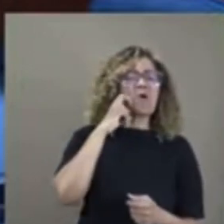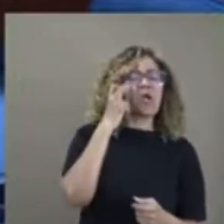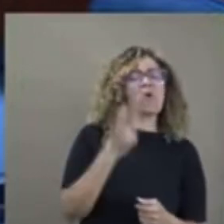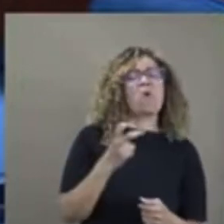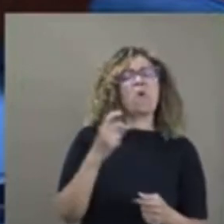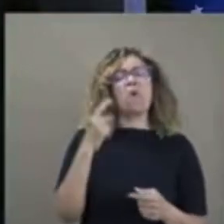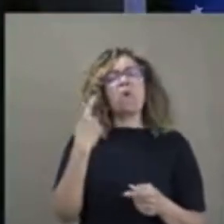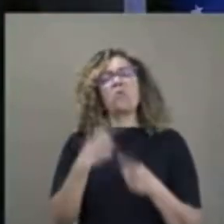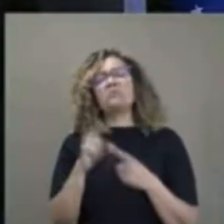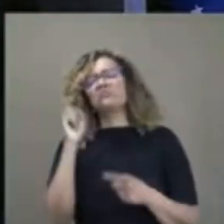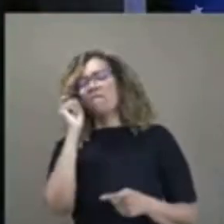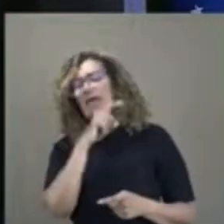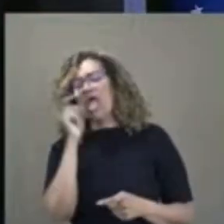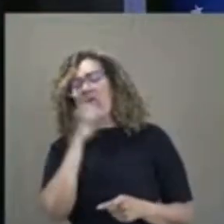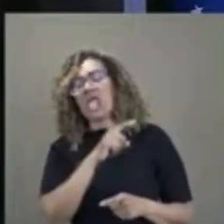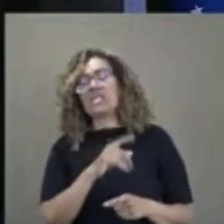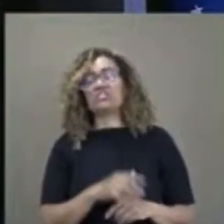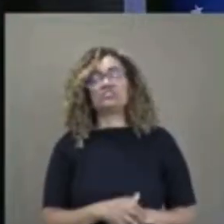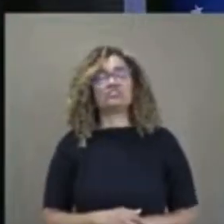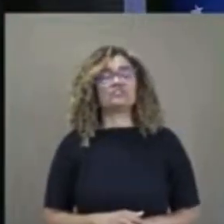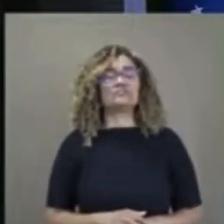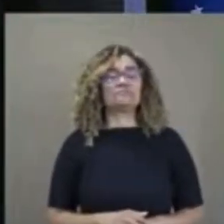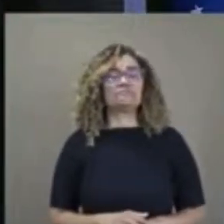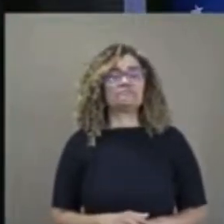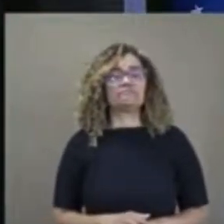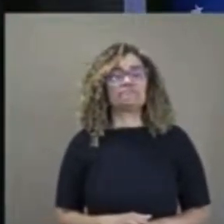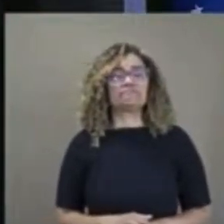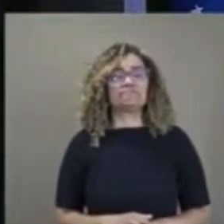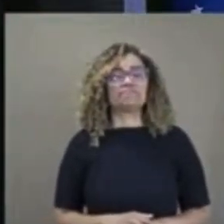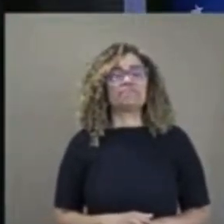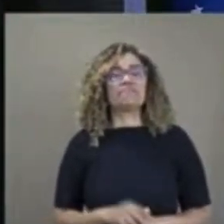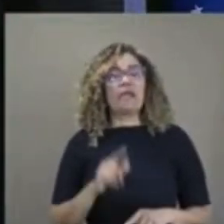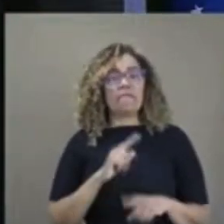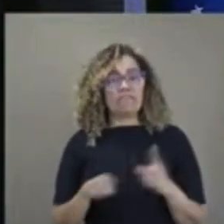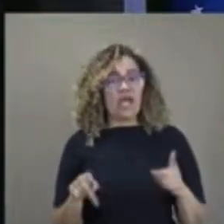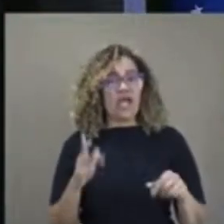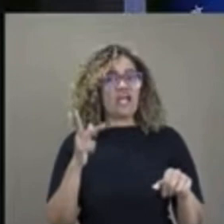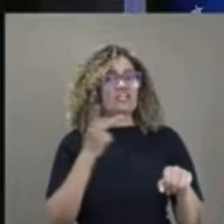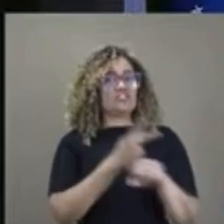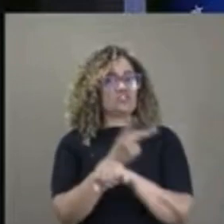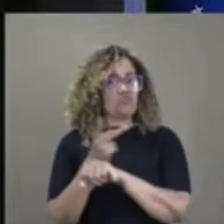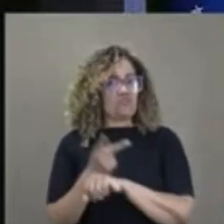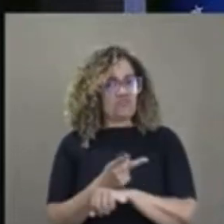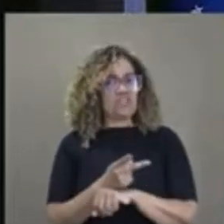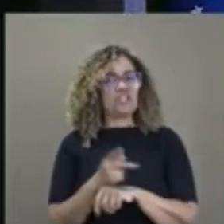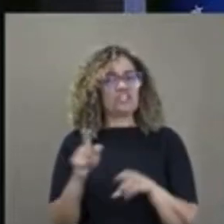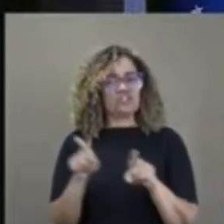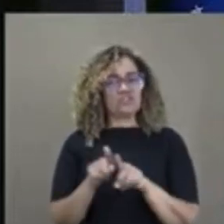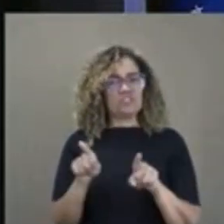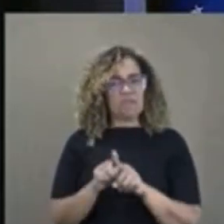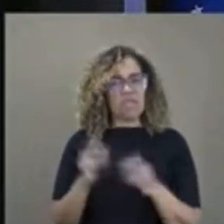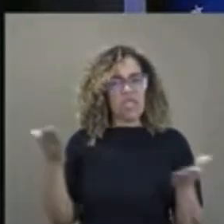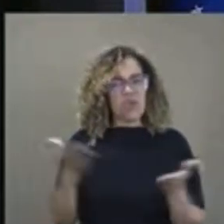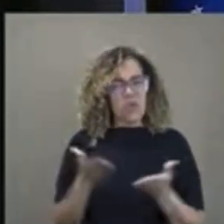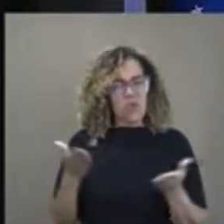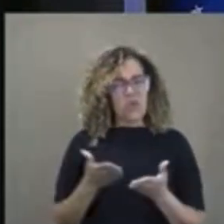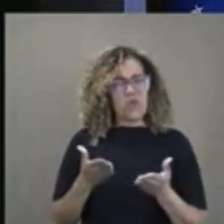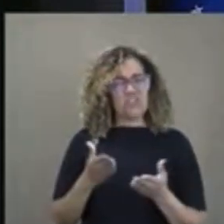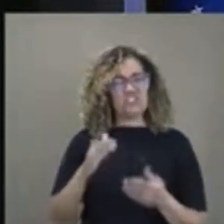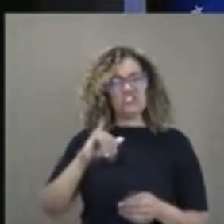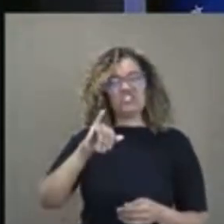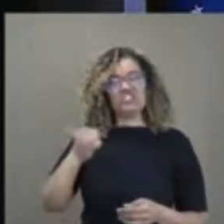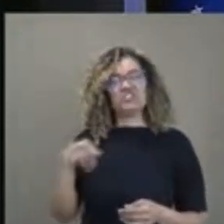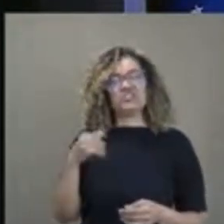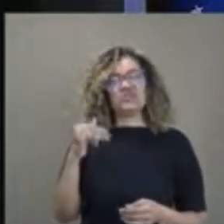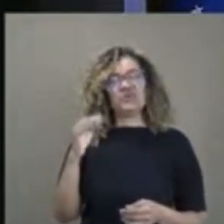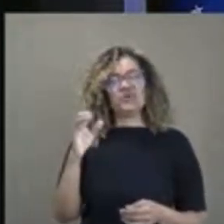mente. Mas a melhor definição é o vídeo do podcast do Jean Wyllys hoje. Vejam, eu